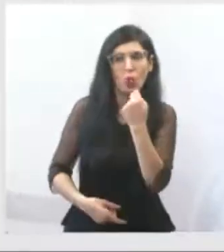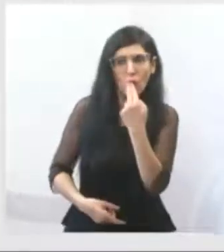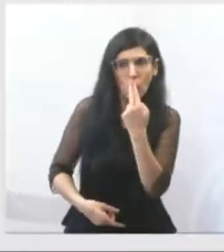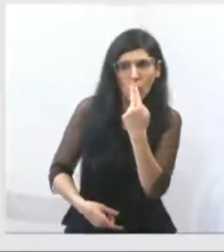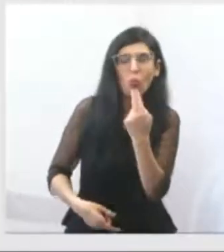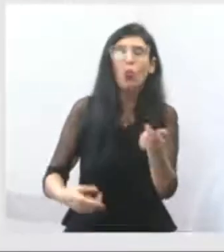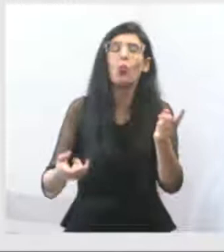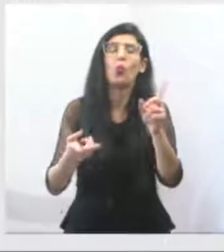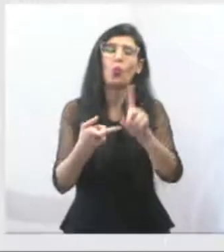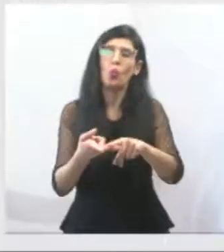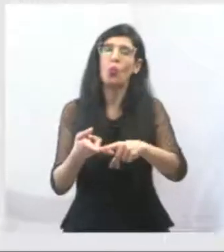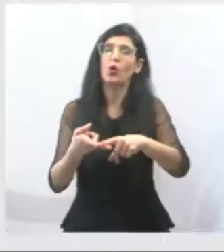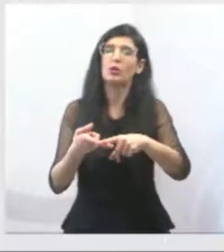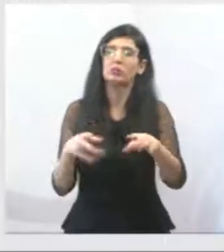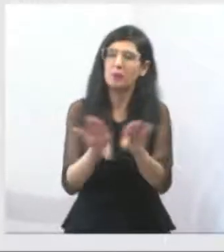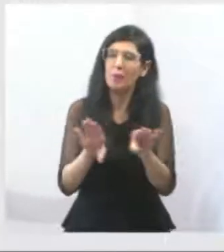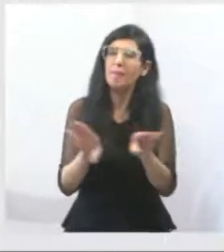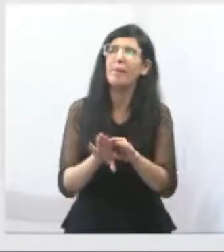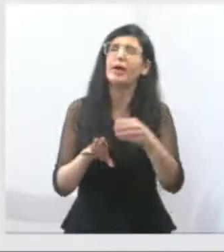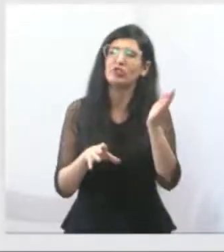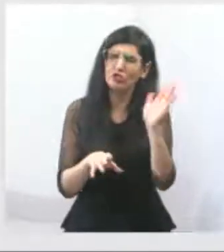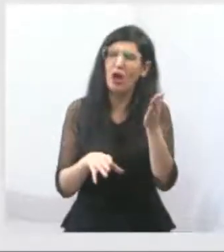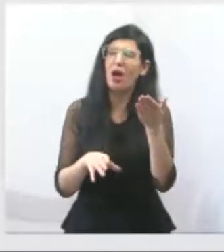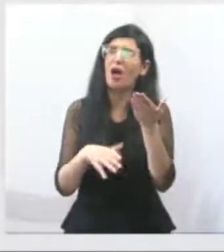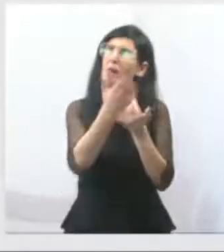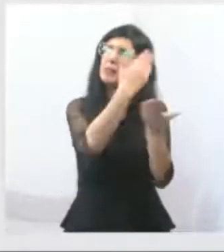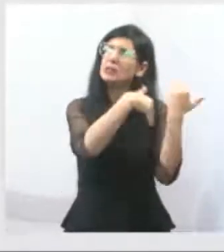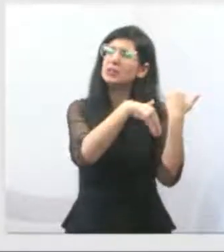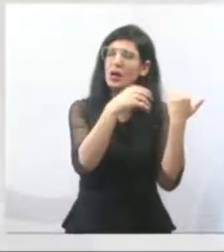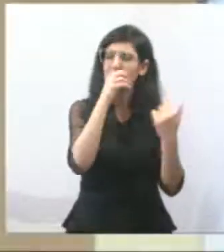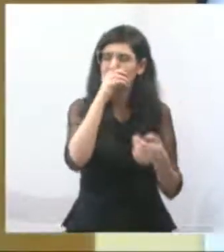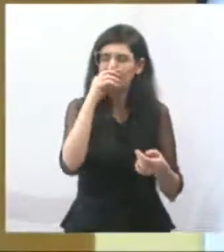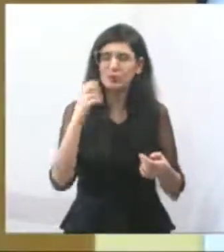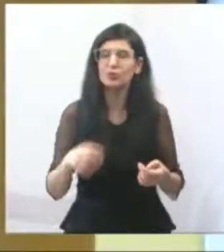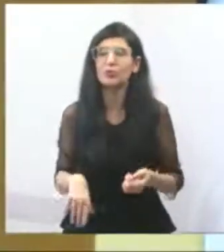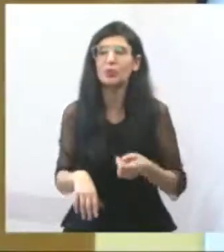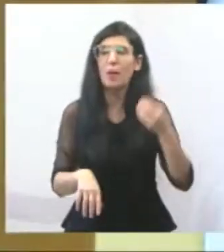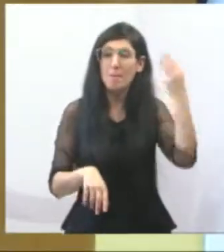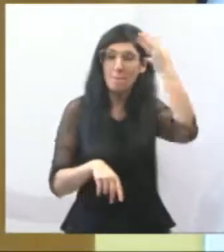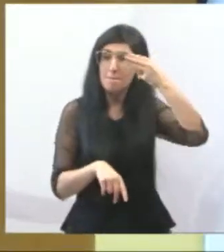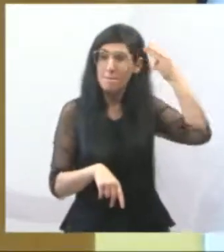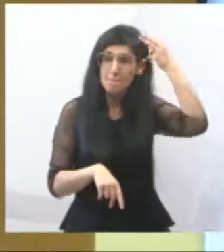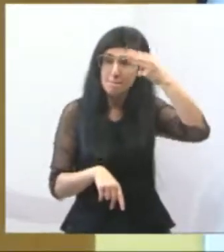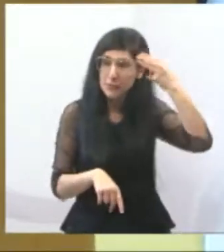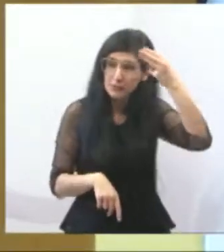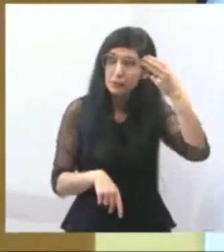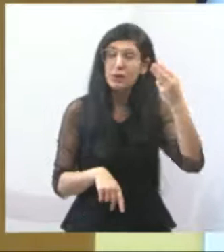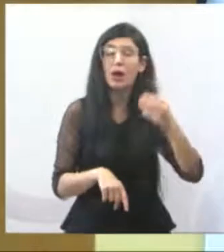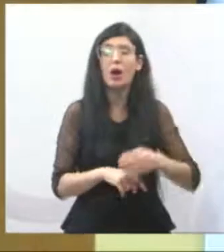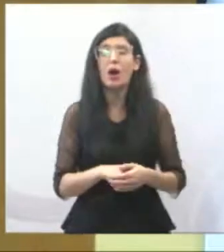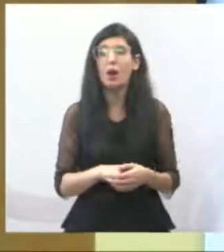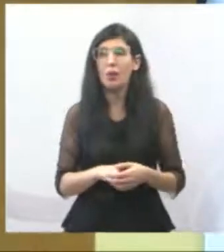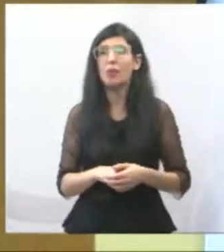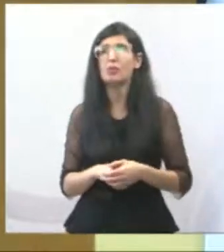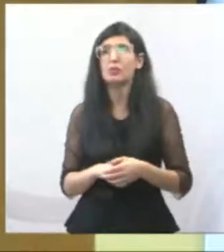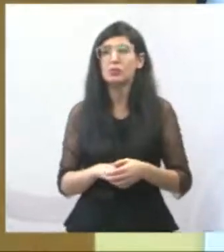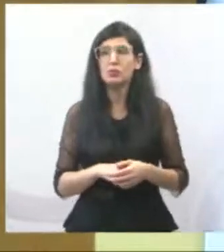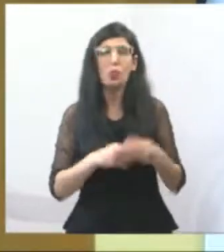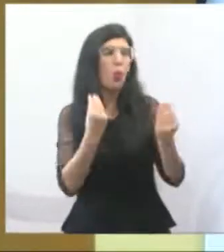anteriormente sobre a questão de saúde mental, e assim vai. É uma parte, é um braço de cidadão, de